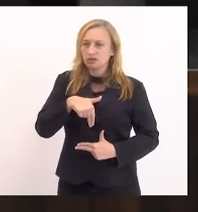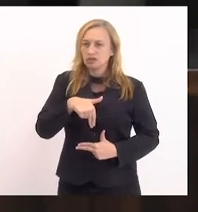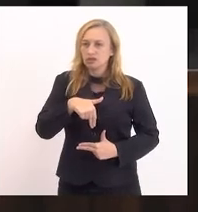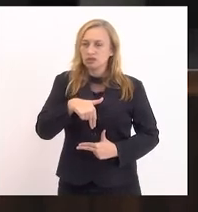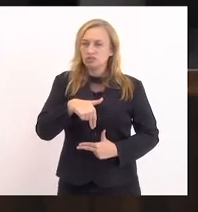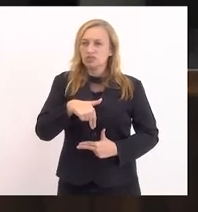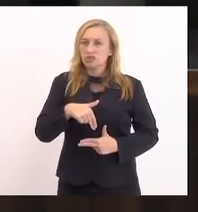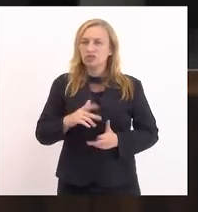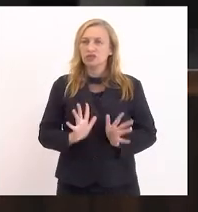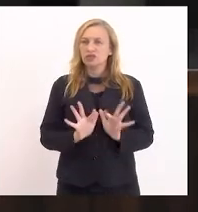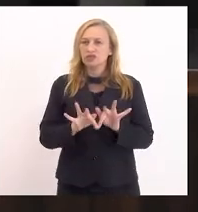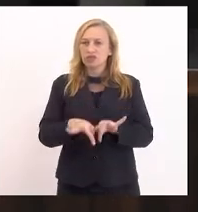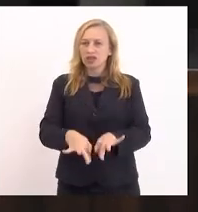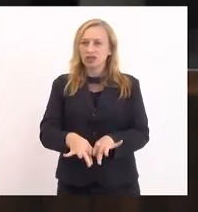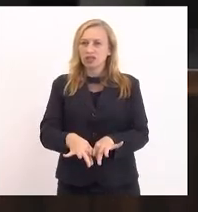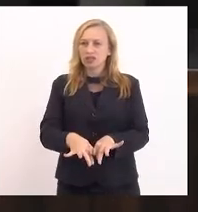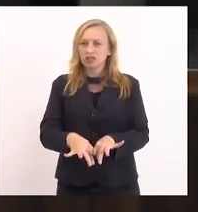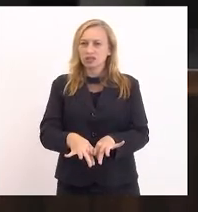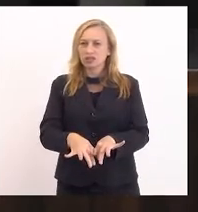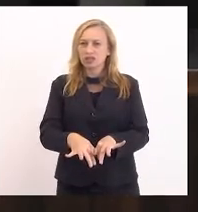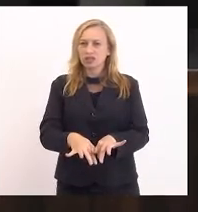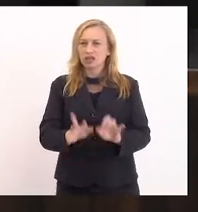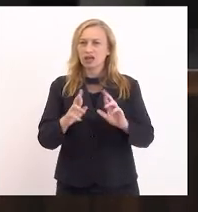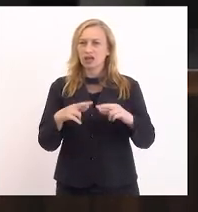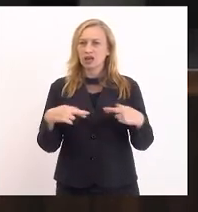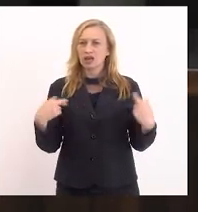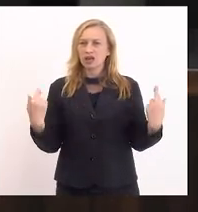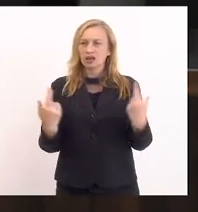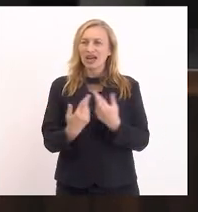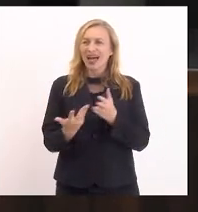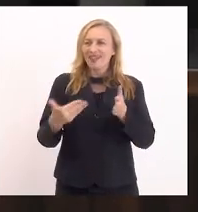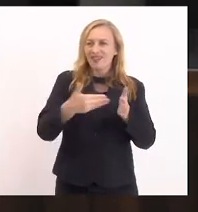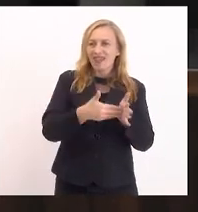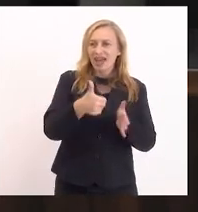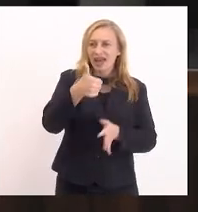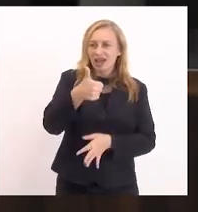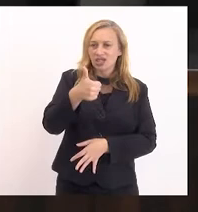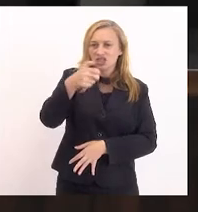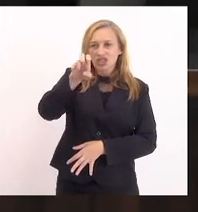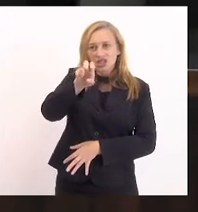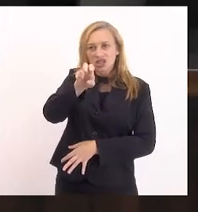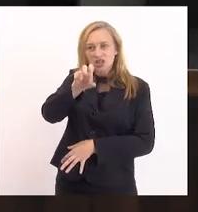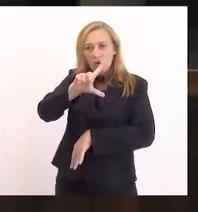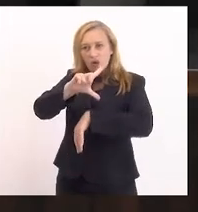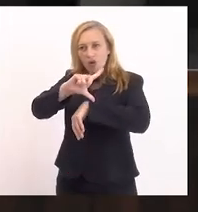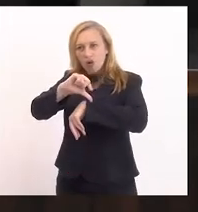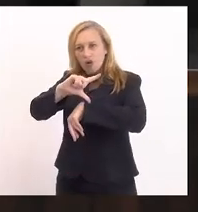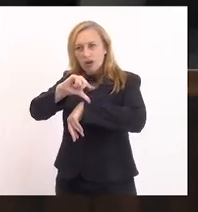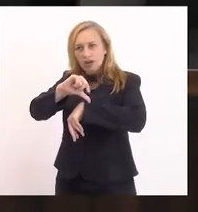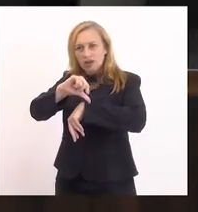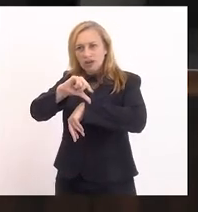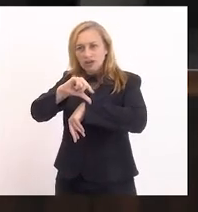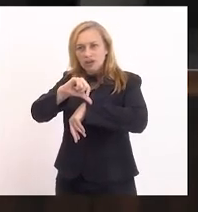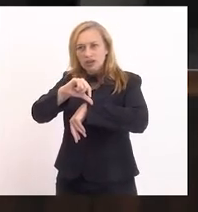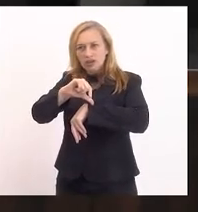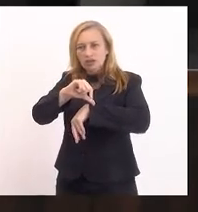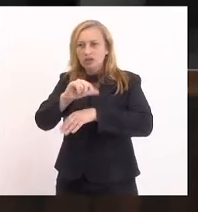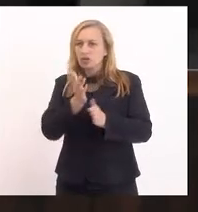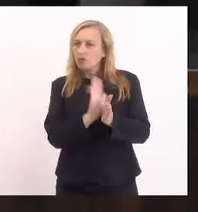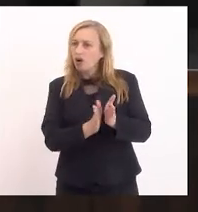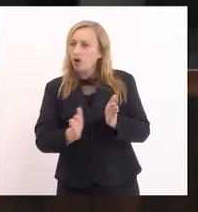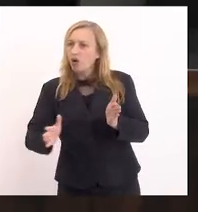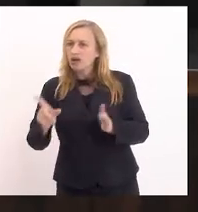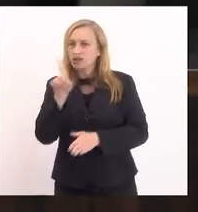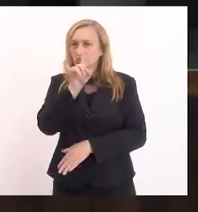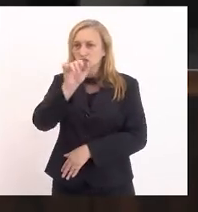está suspensa a sessão até às 15 horas com a ordem